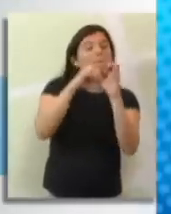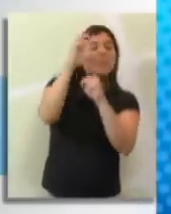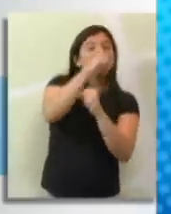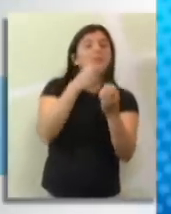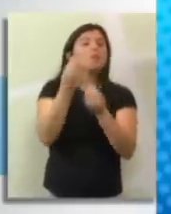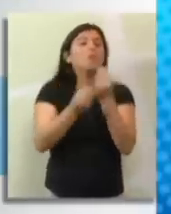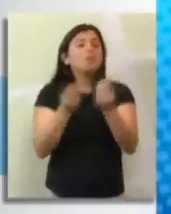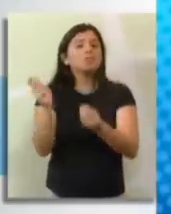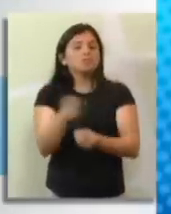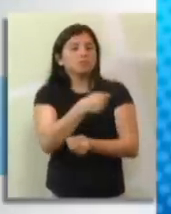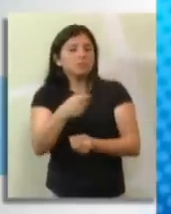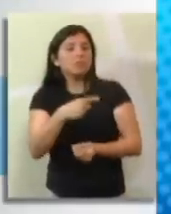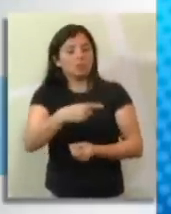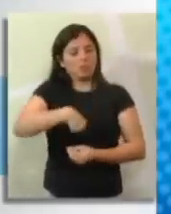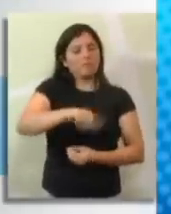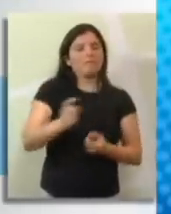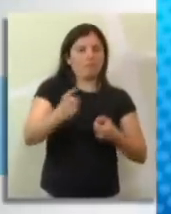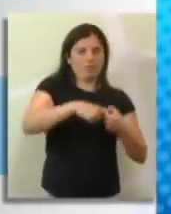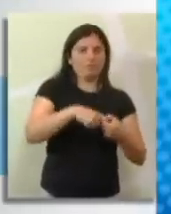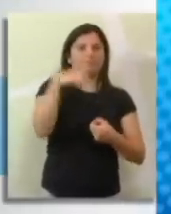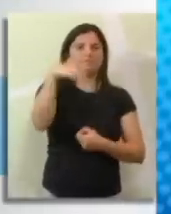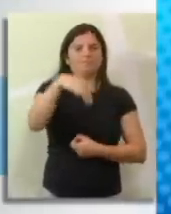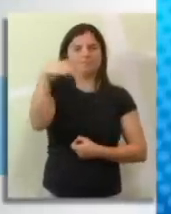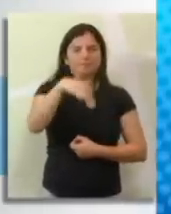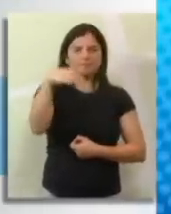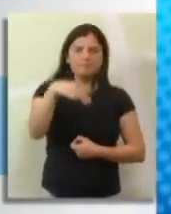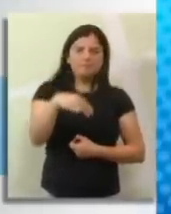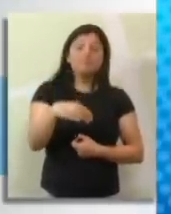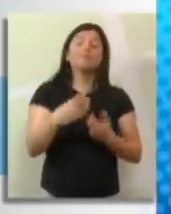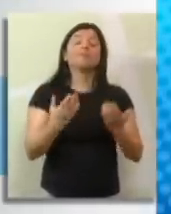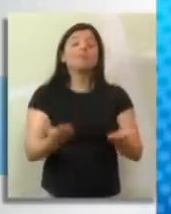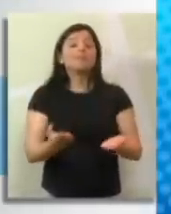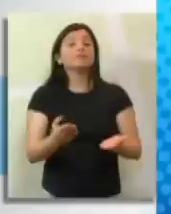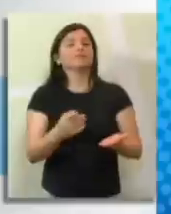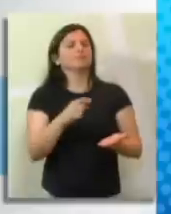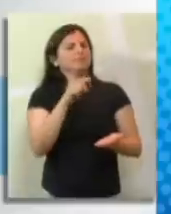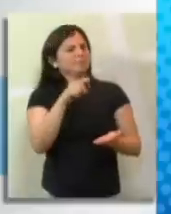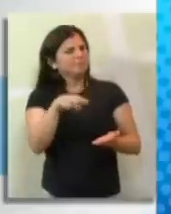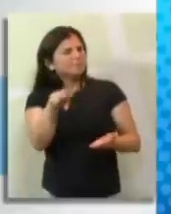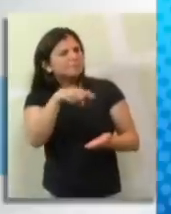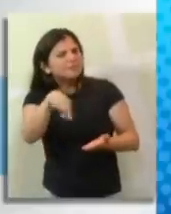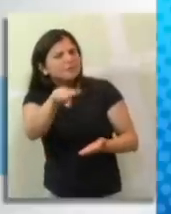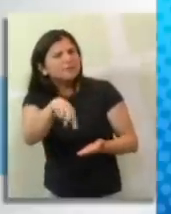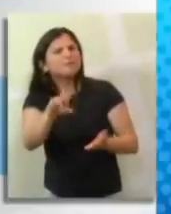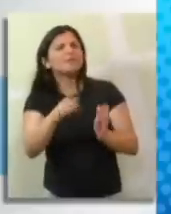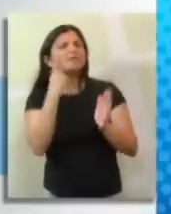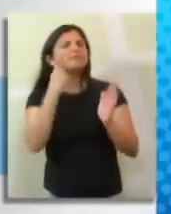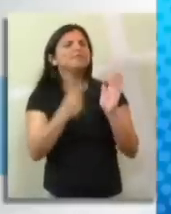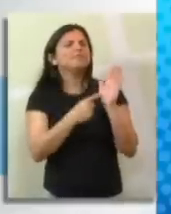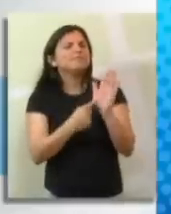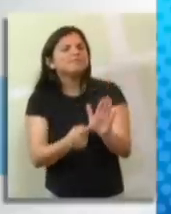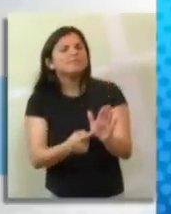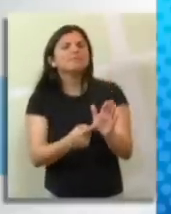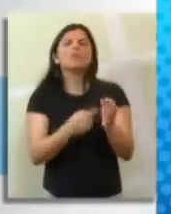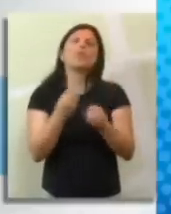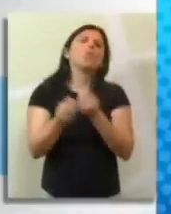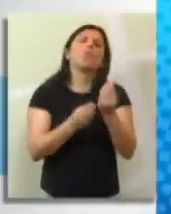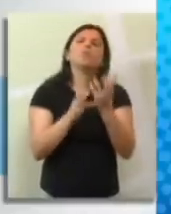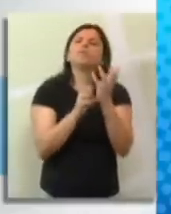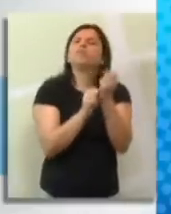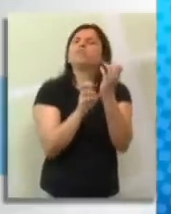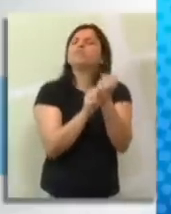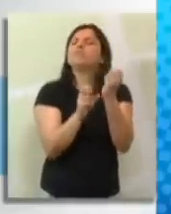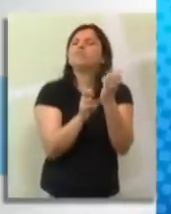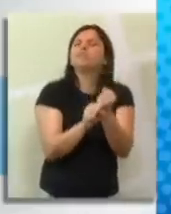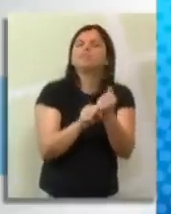tênis, nós ficamos aqui na matemática. Você acabou de ver um exemplo de média aritmética simples, que é aquela que soma todos os números e